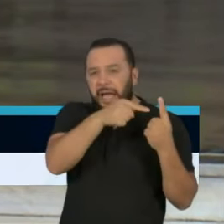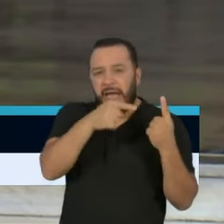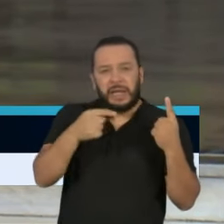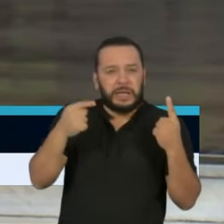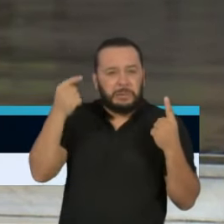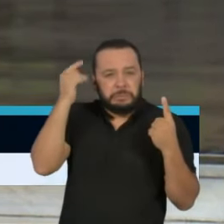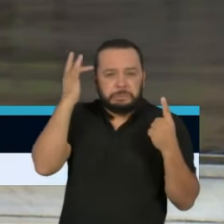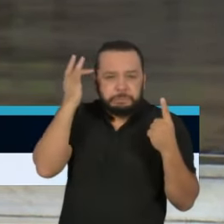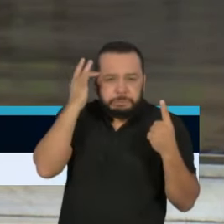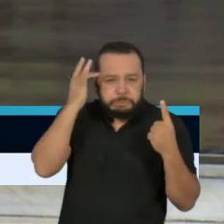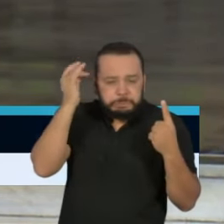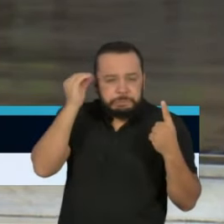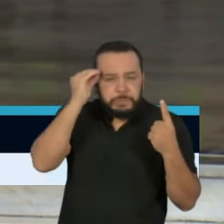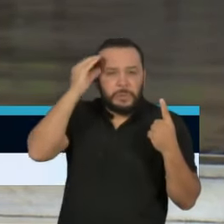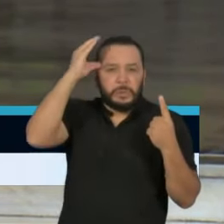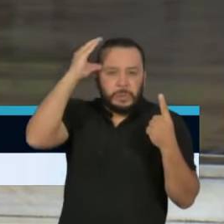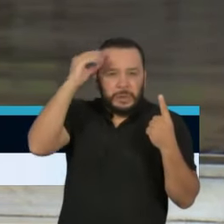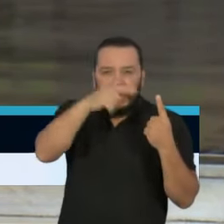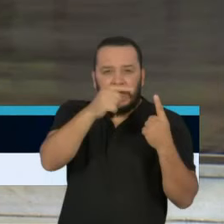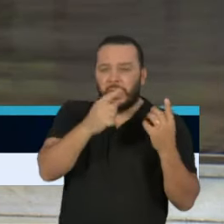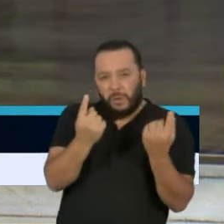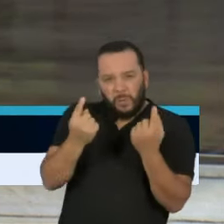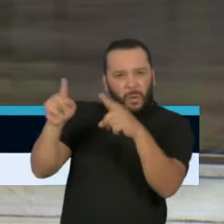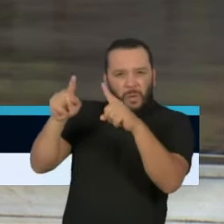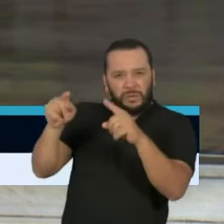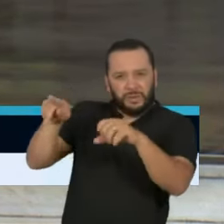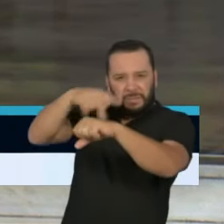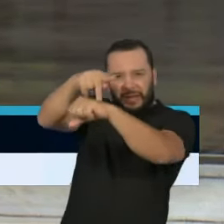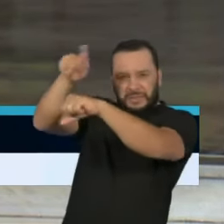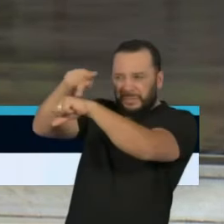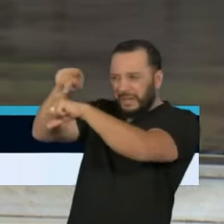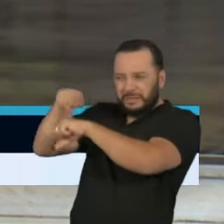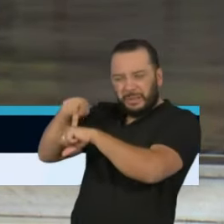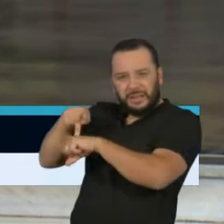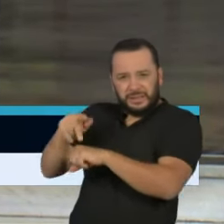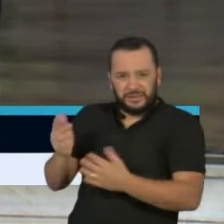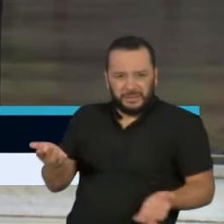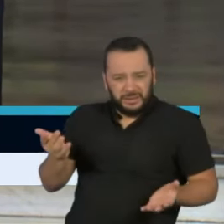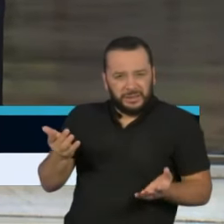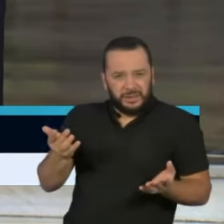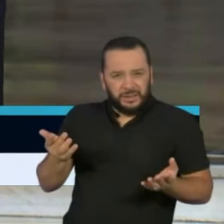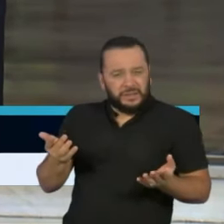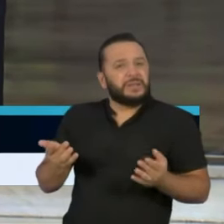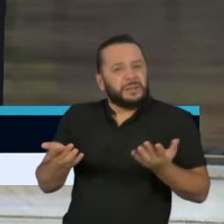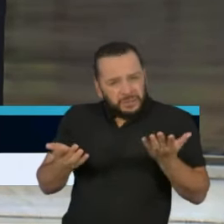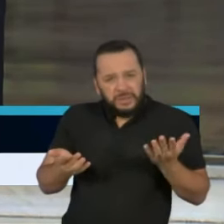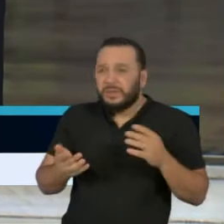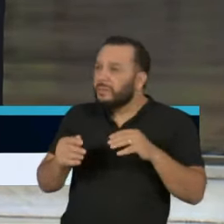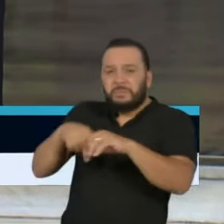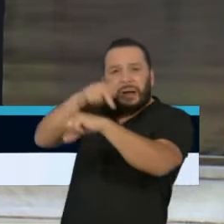discordar do mundo, do mundo que quer proteger vidas,